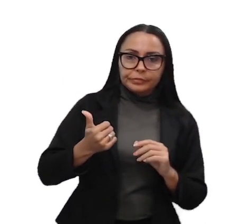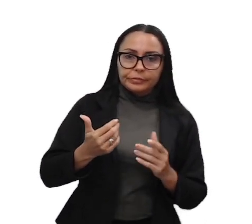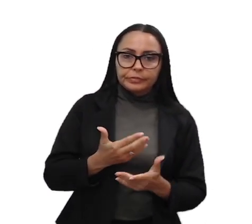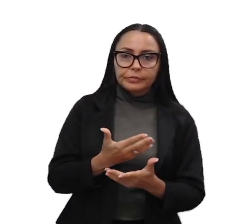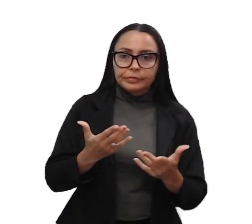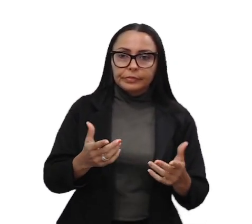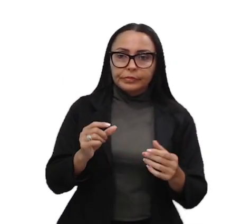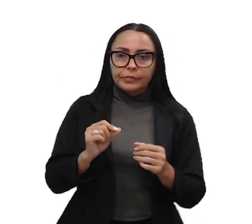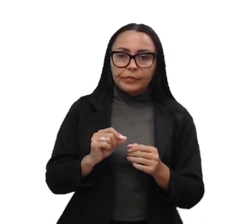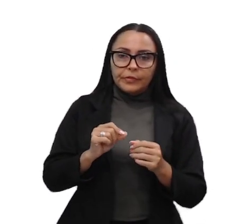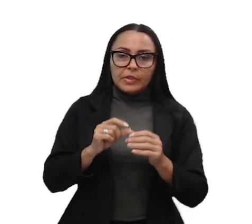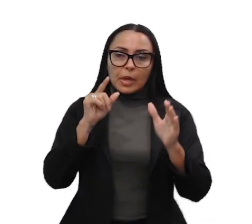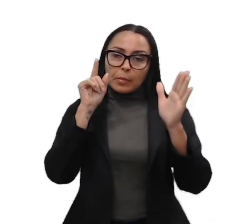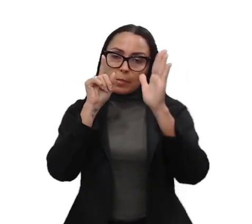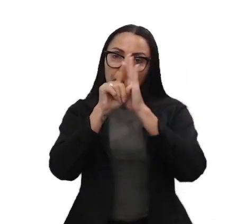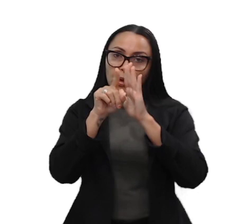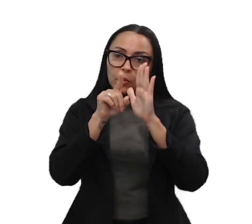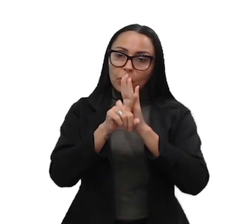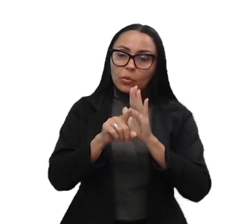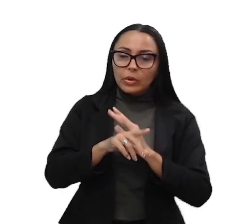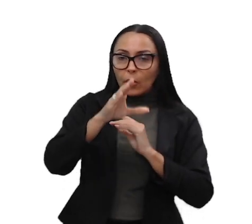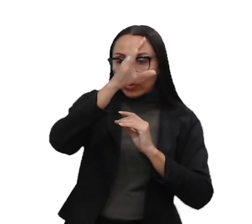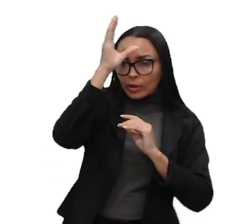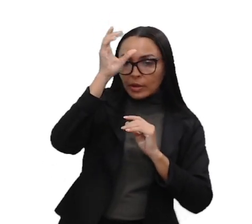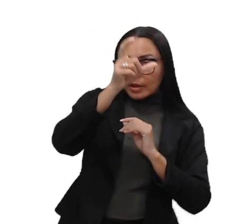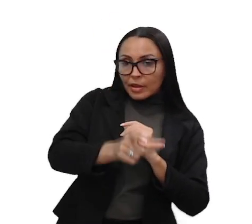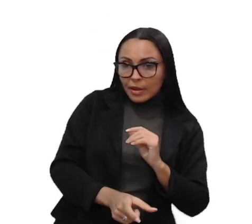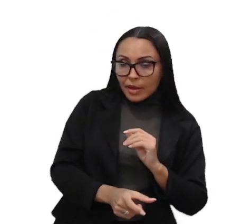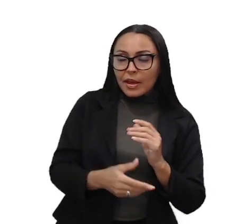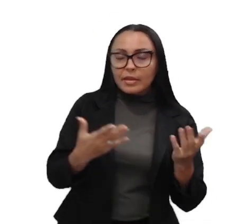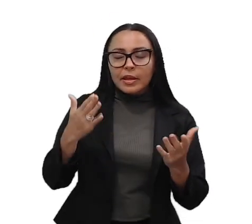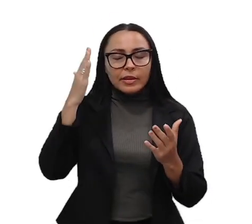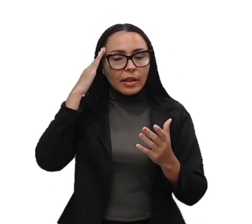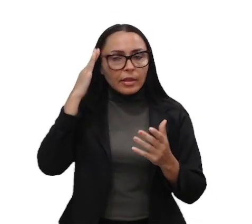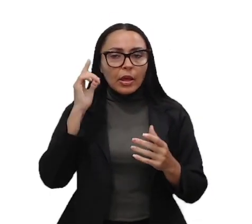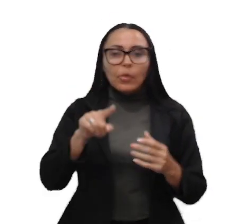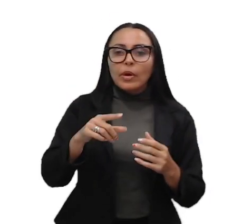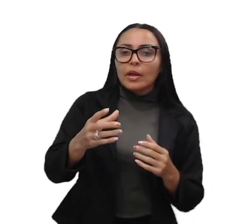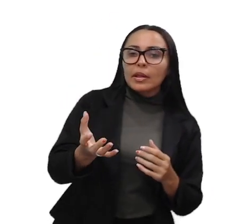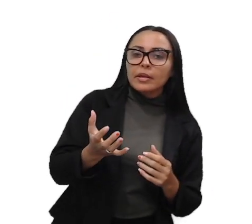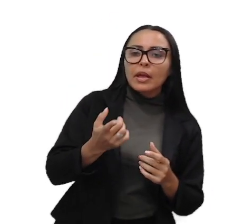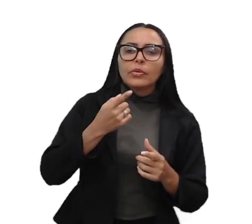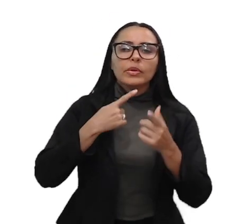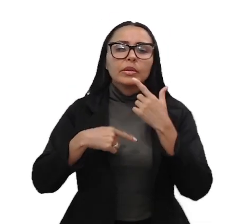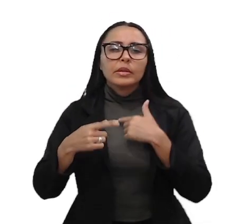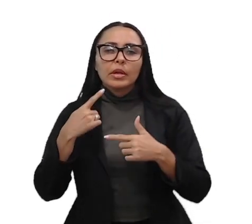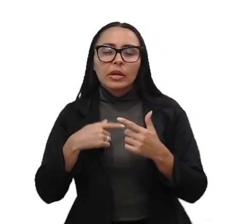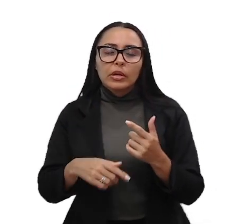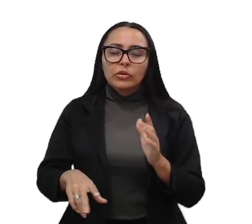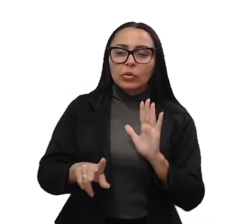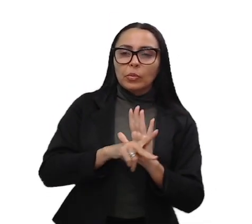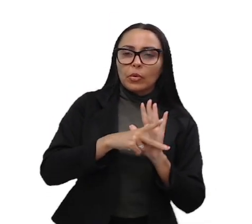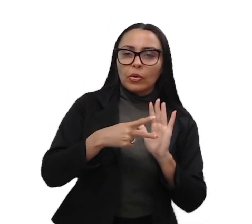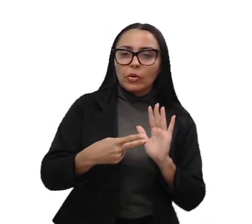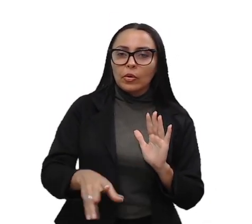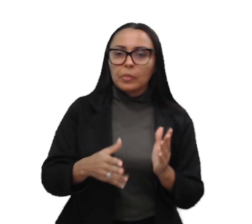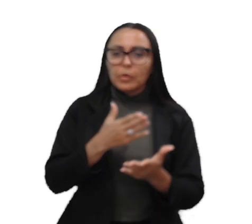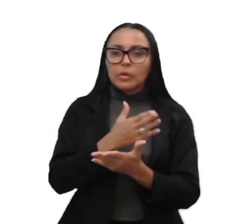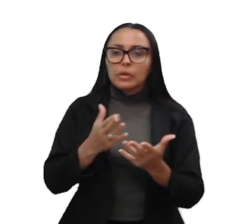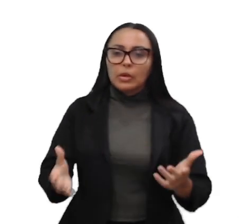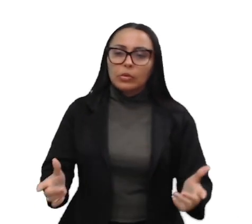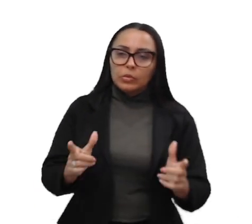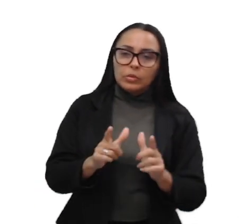justamente essa pergunta ao nosso cliente, entender o que ele quer, todo o seu desejo, funcionalidade, seu